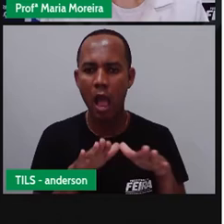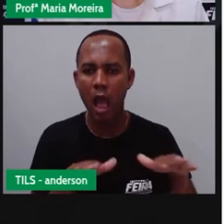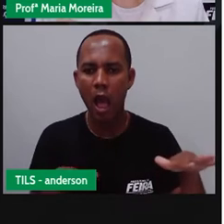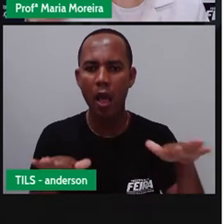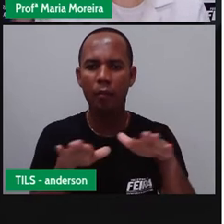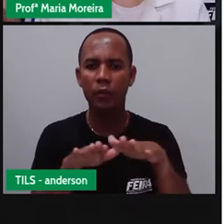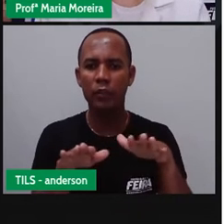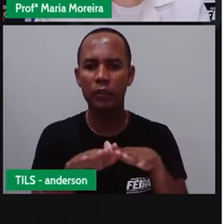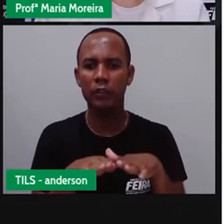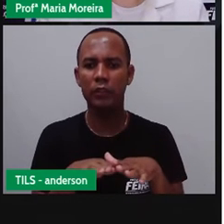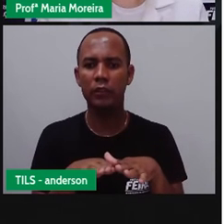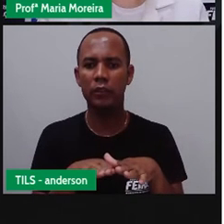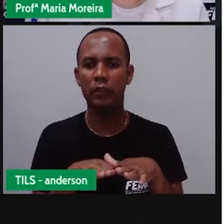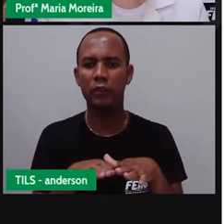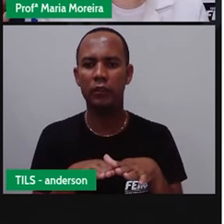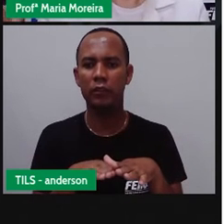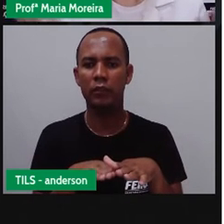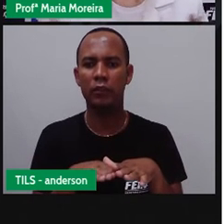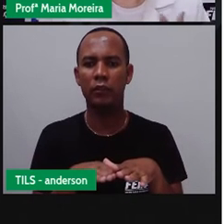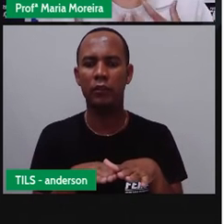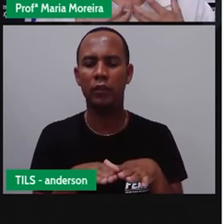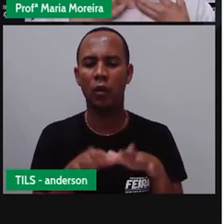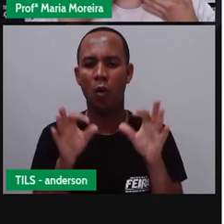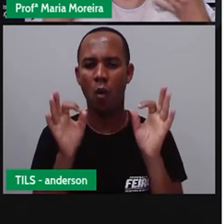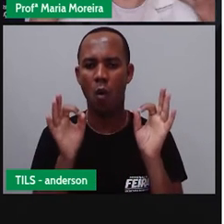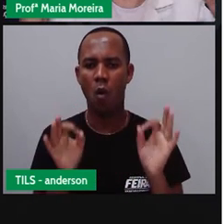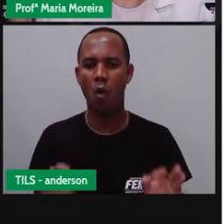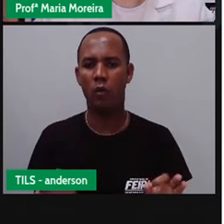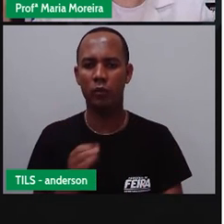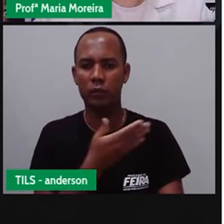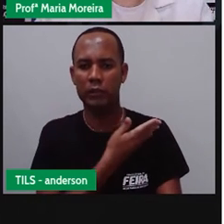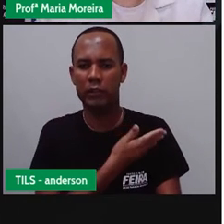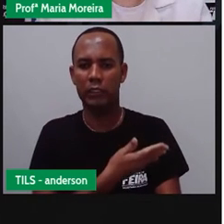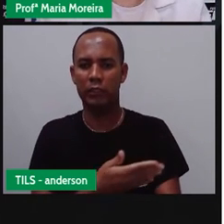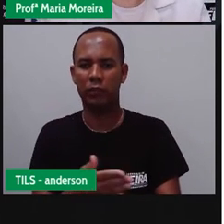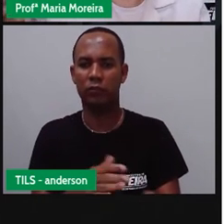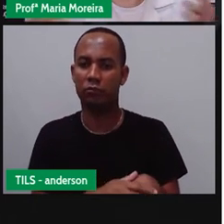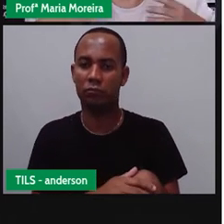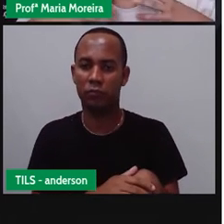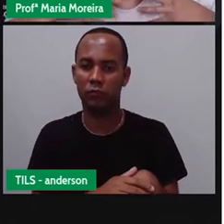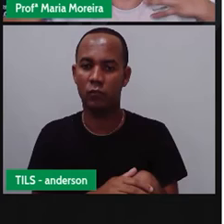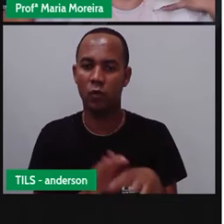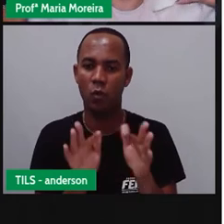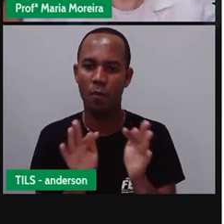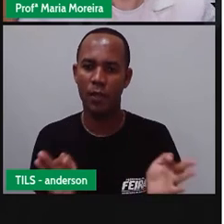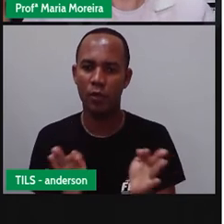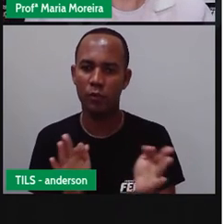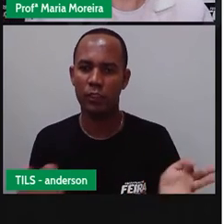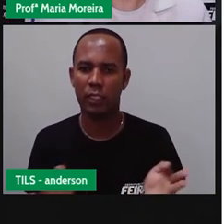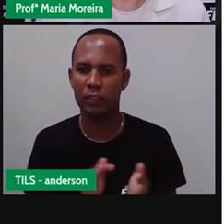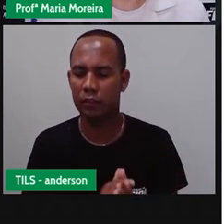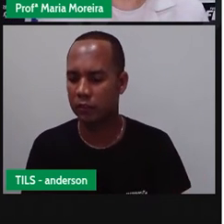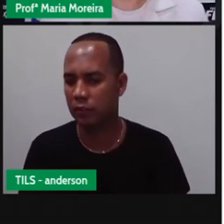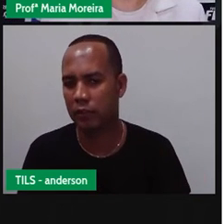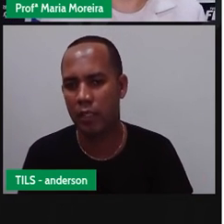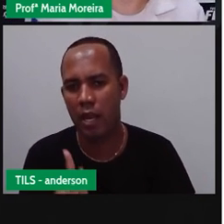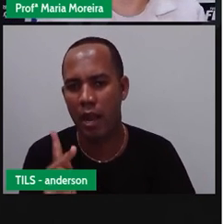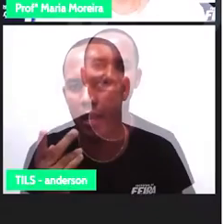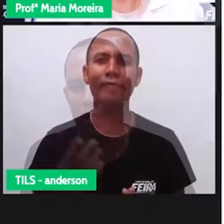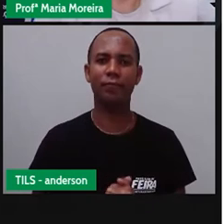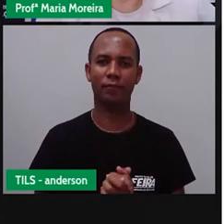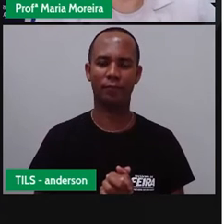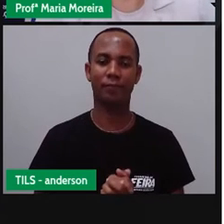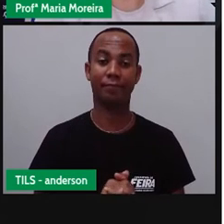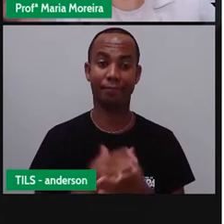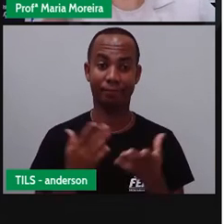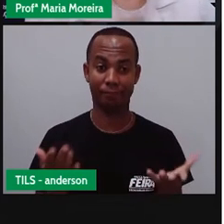o quê? Para se abrir o quê? Para Essa vogal, ó. Honra. Para dar a impressão aqui, ó. Honra.